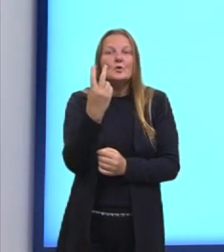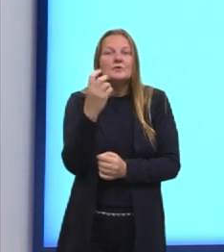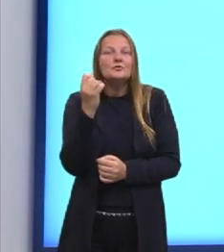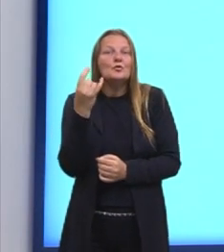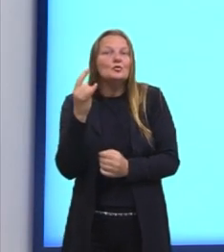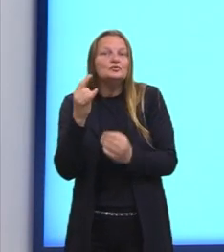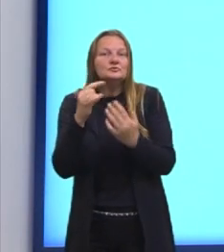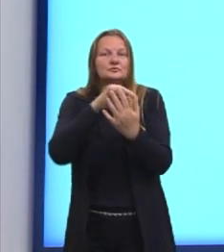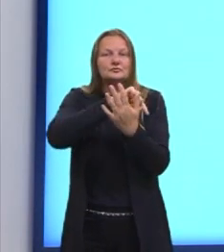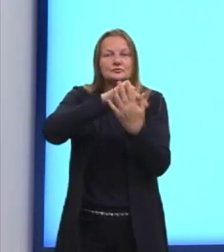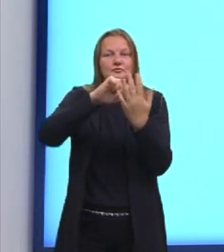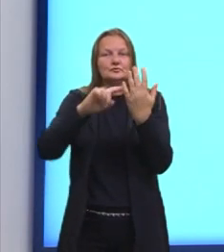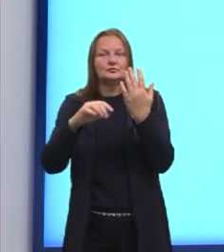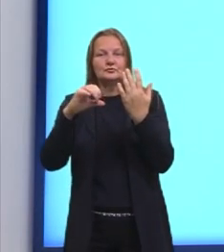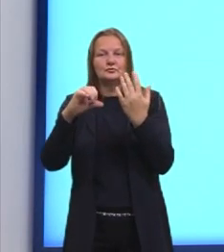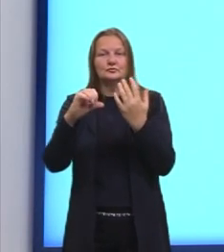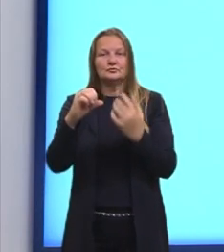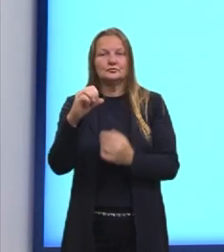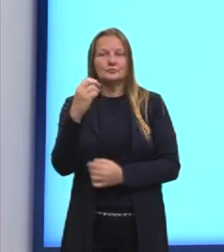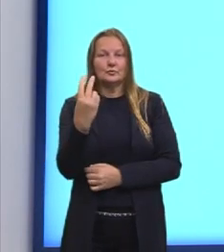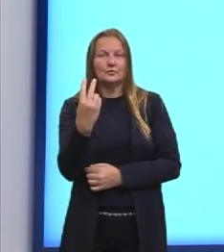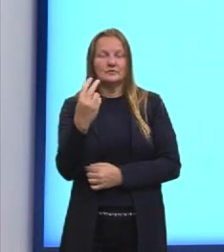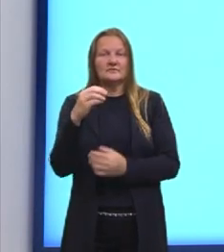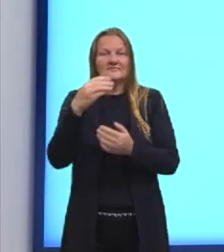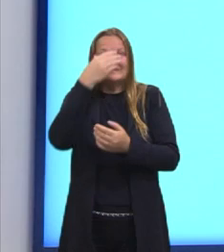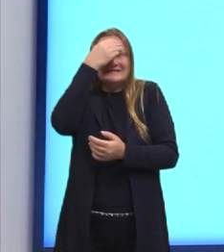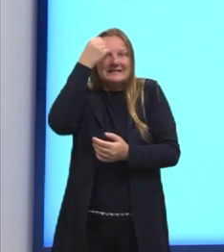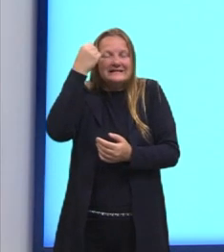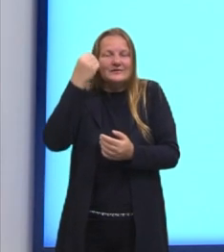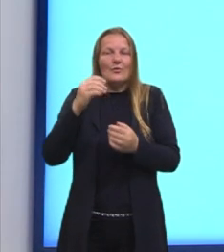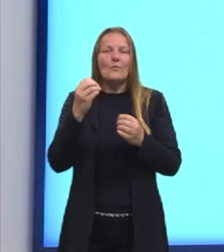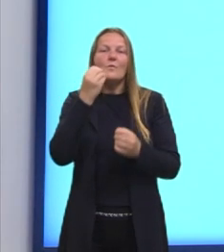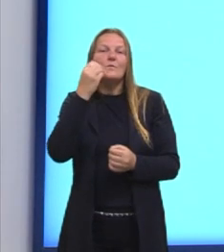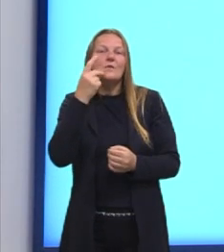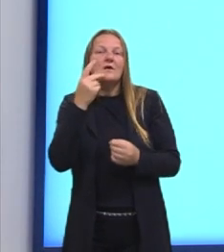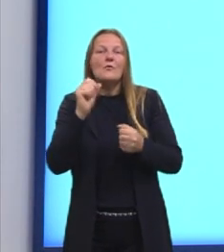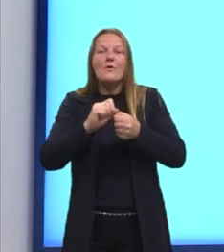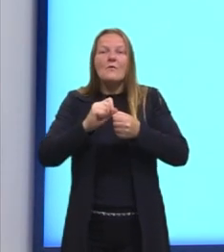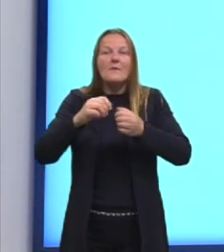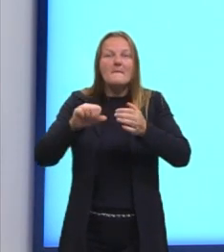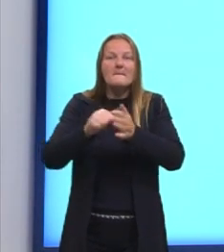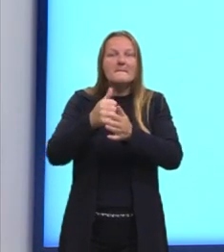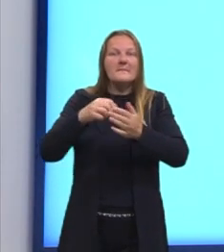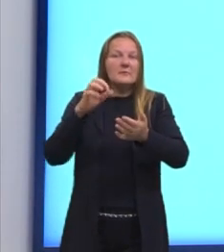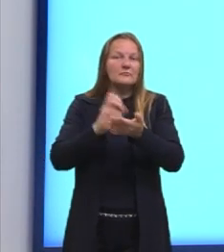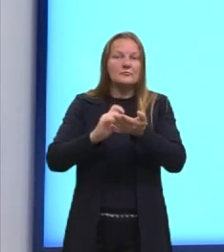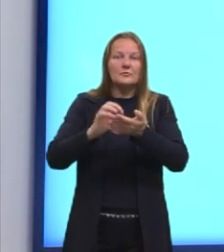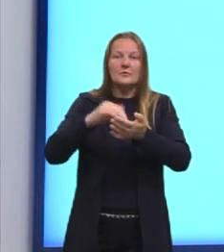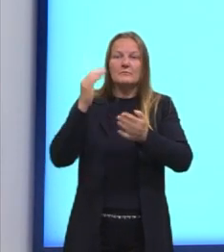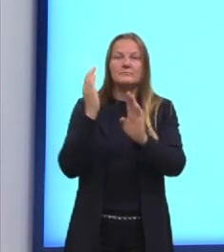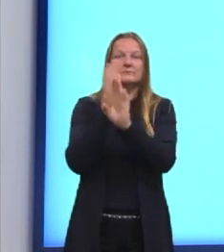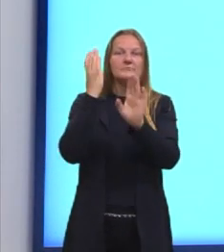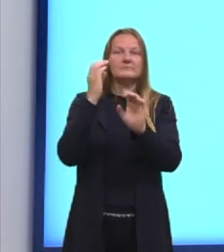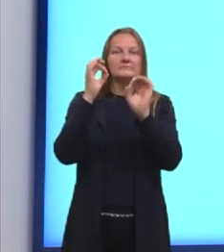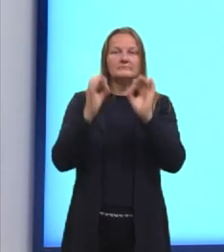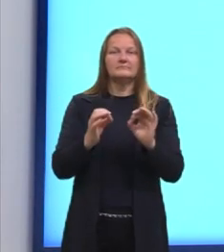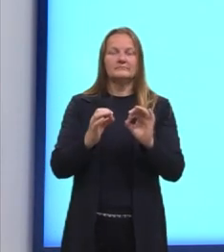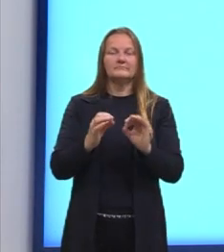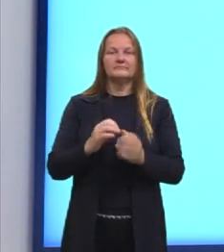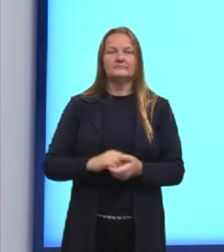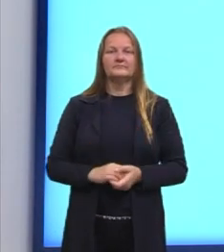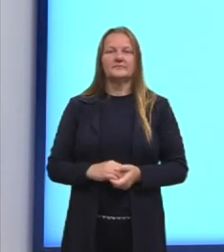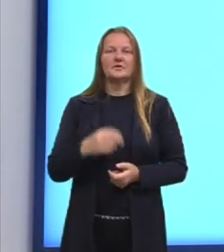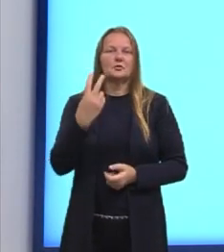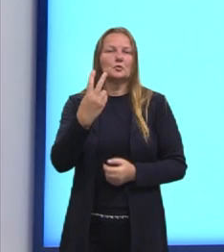dois últimos dígitos. E daí a gente quer calcular a probabilidade dele acertar de primeira a senha, digitando ali em dois números